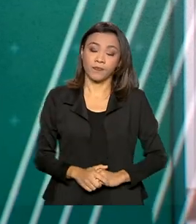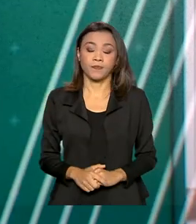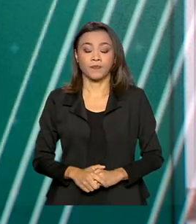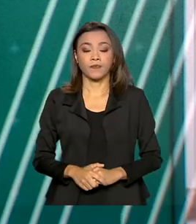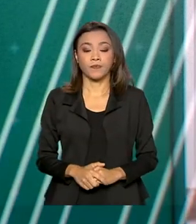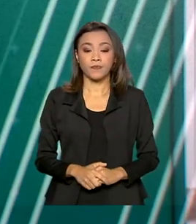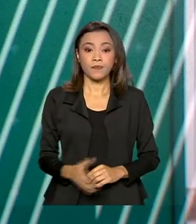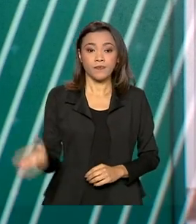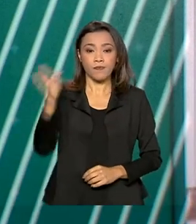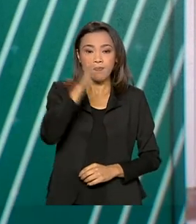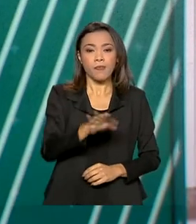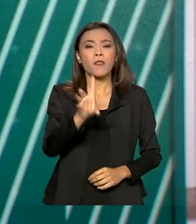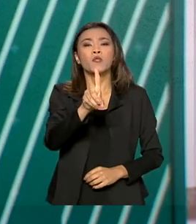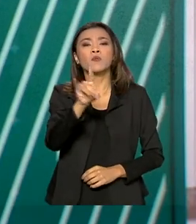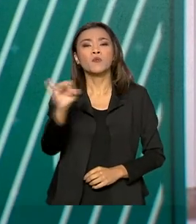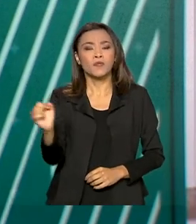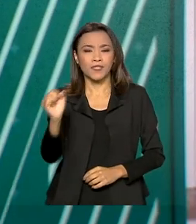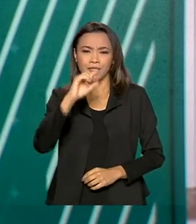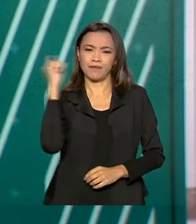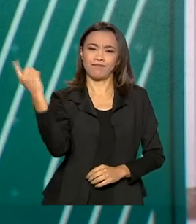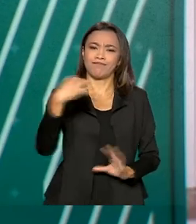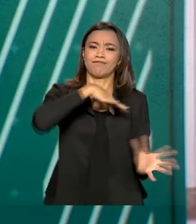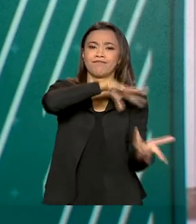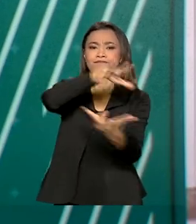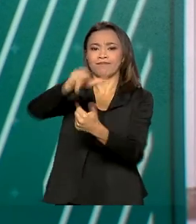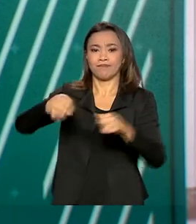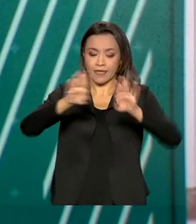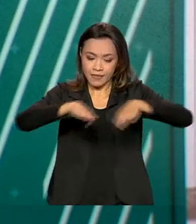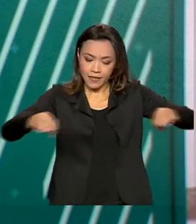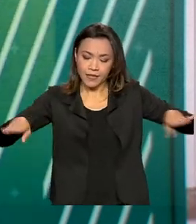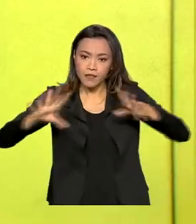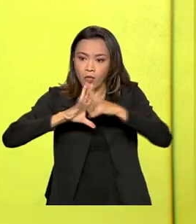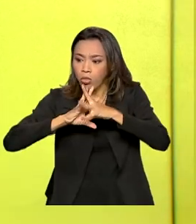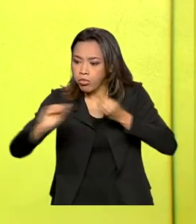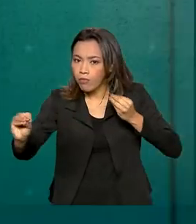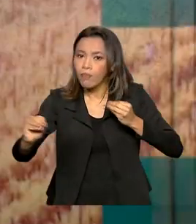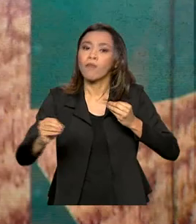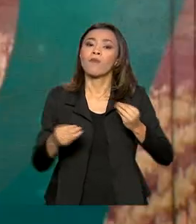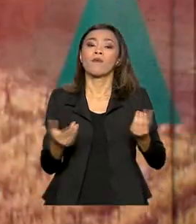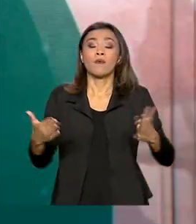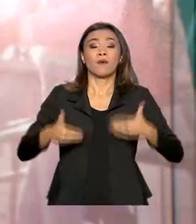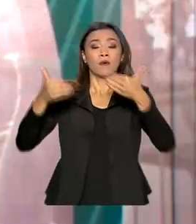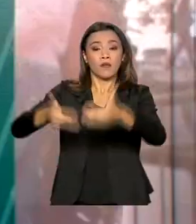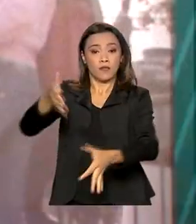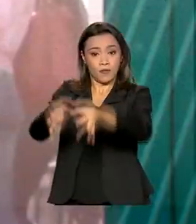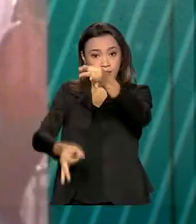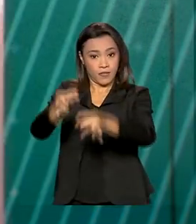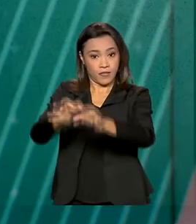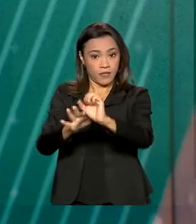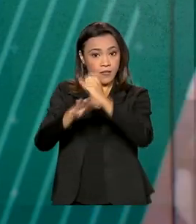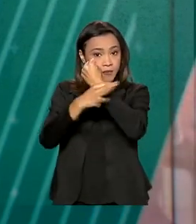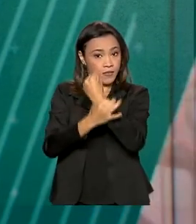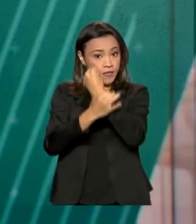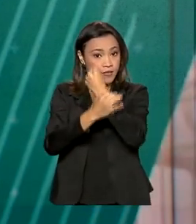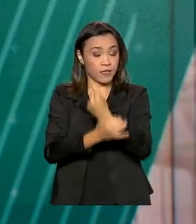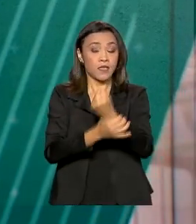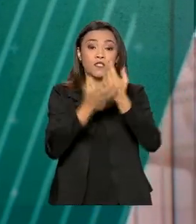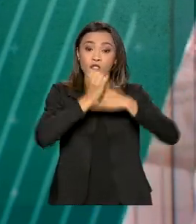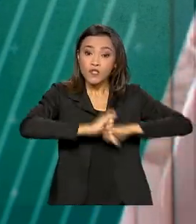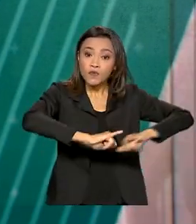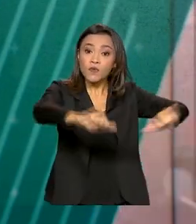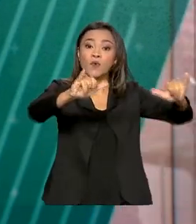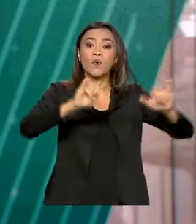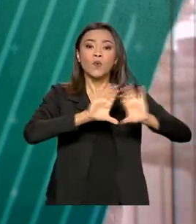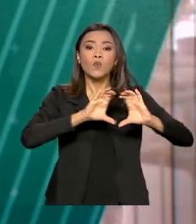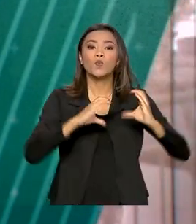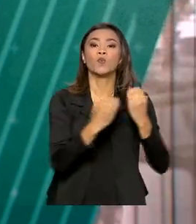No Dia Internacional das Crianças Desaparecidas, o Ministério da Justiça e Segurança Pública lançou um comitê que vai coletar